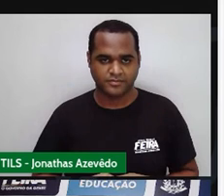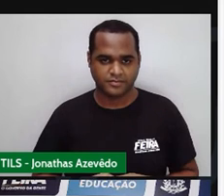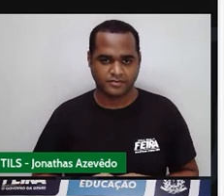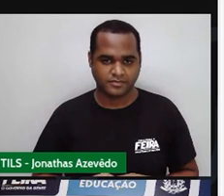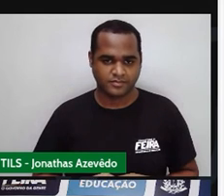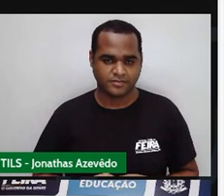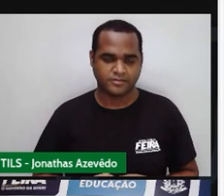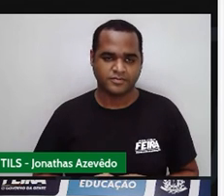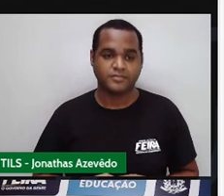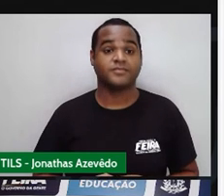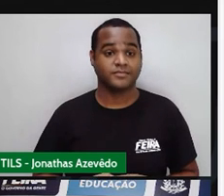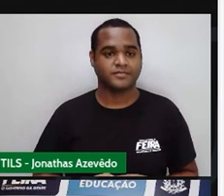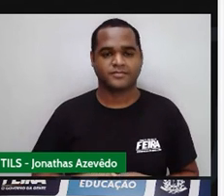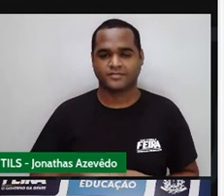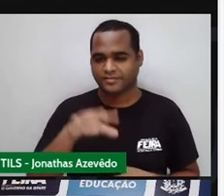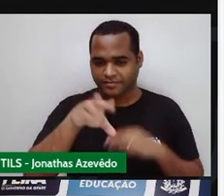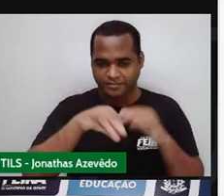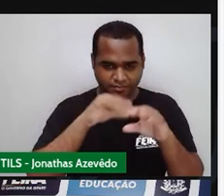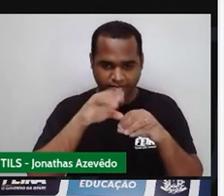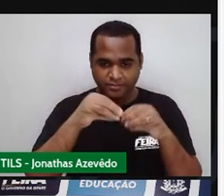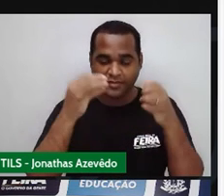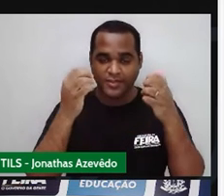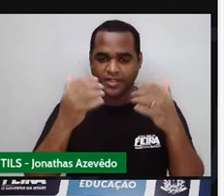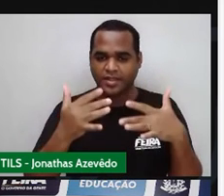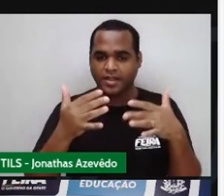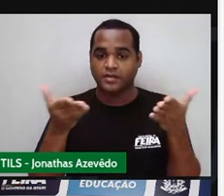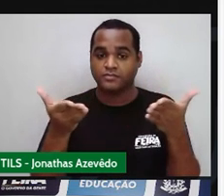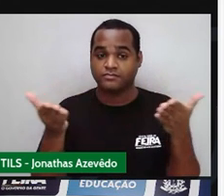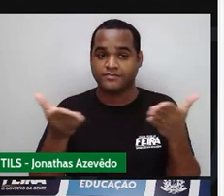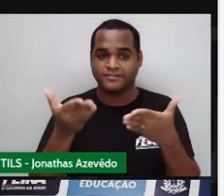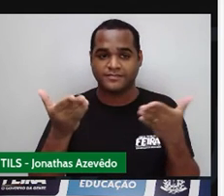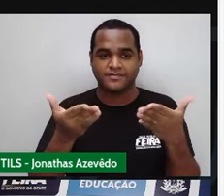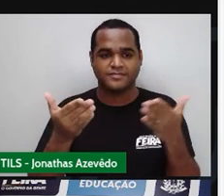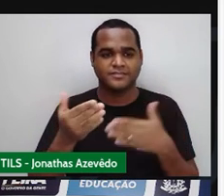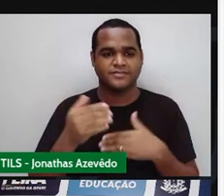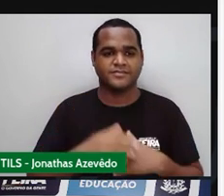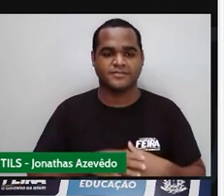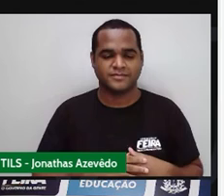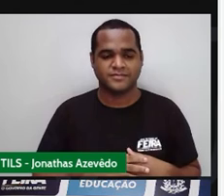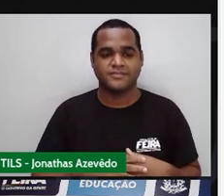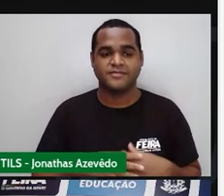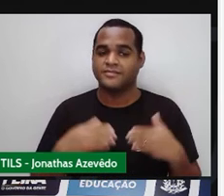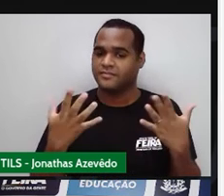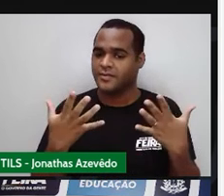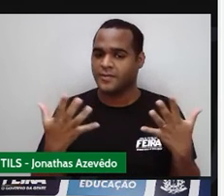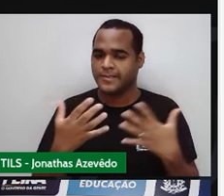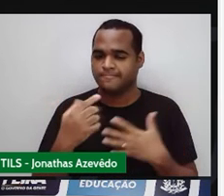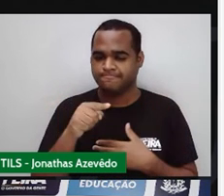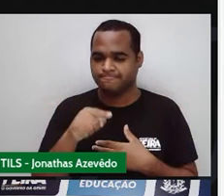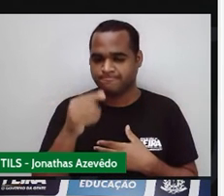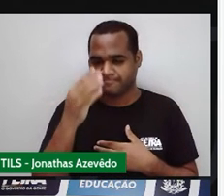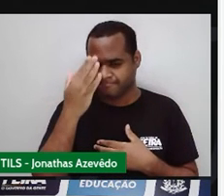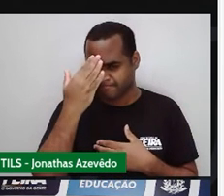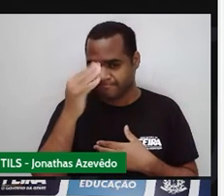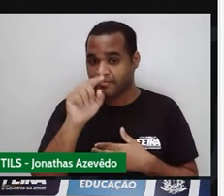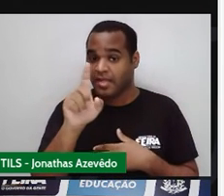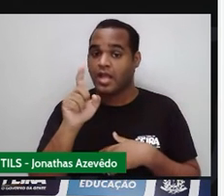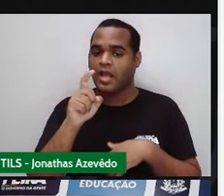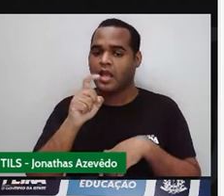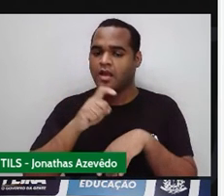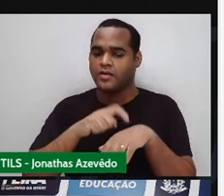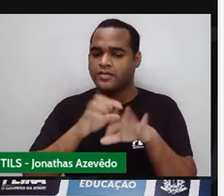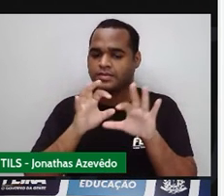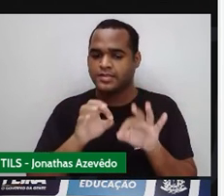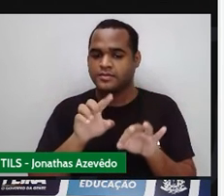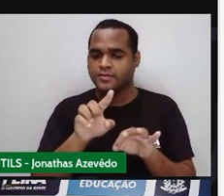Então pega isso daí, porque agora é a hora onde você é